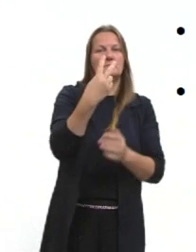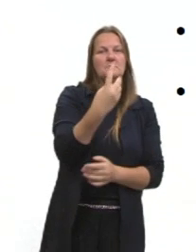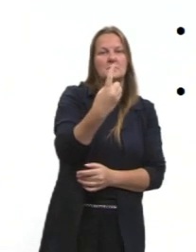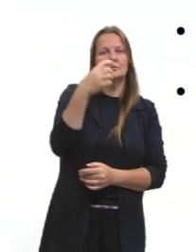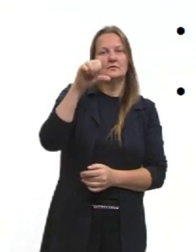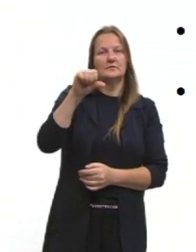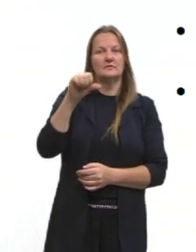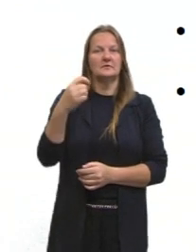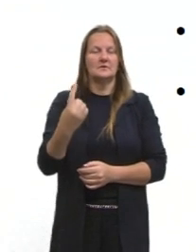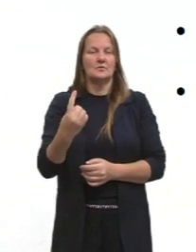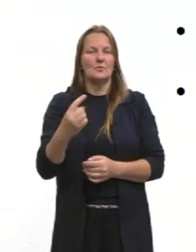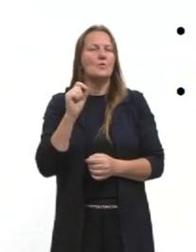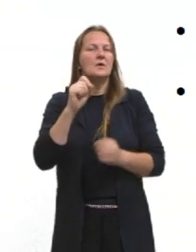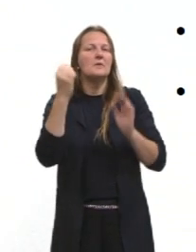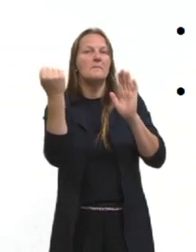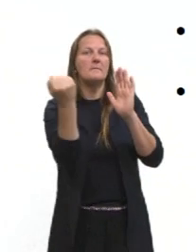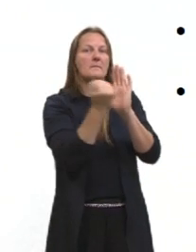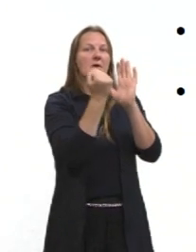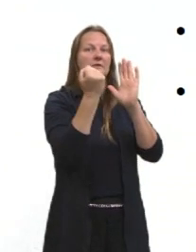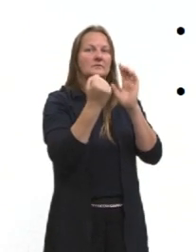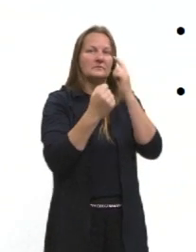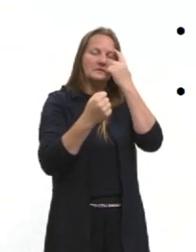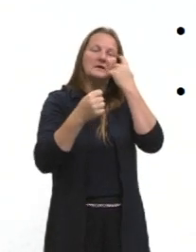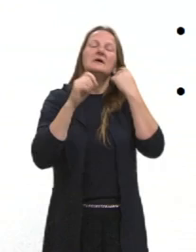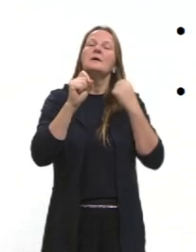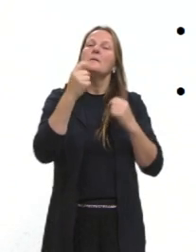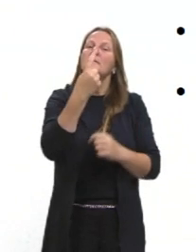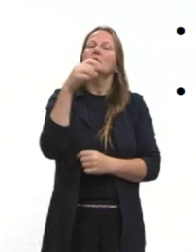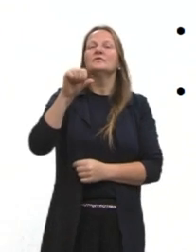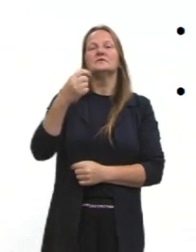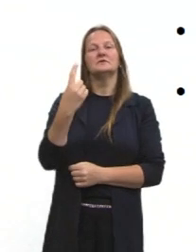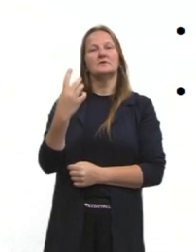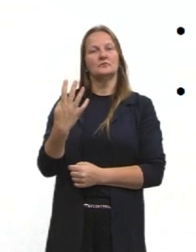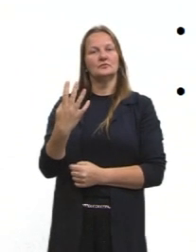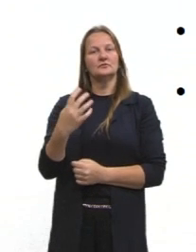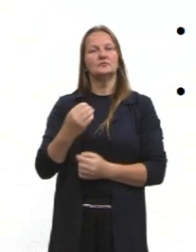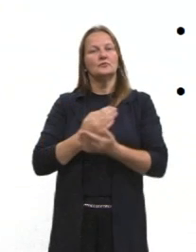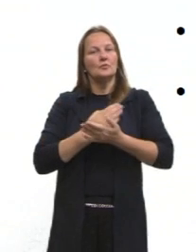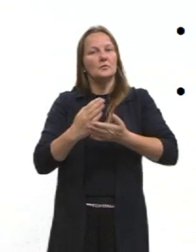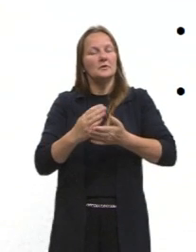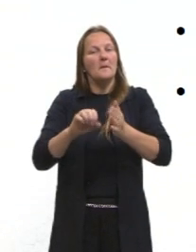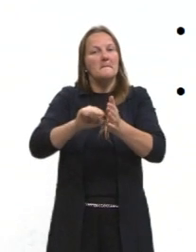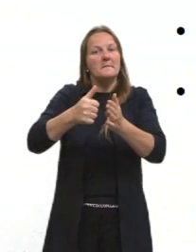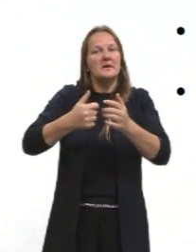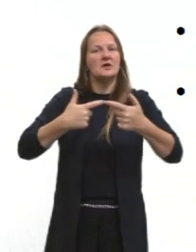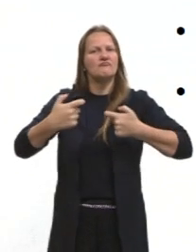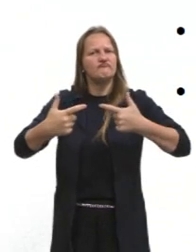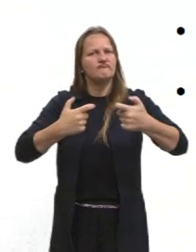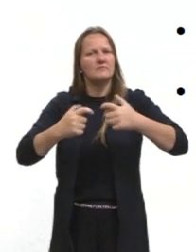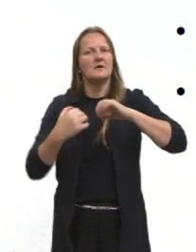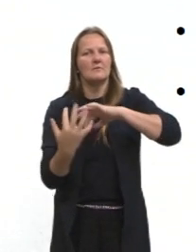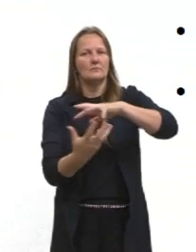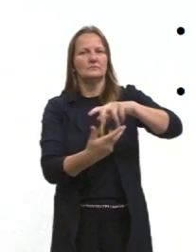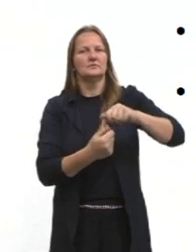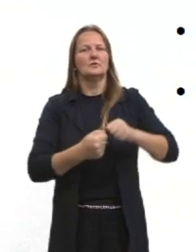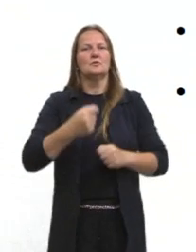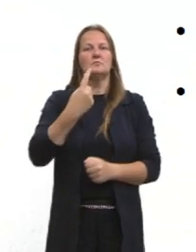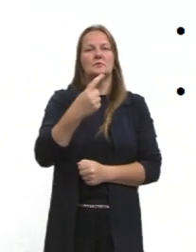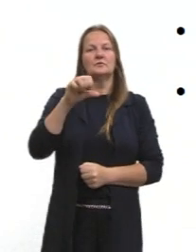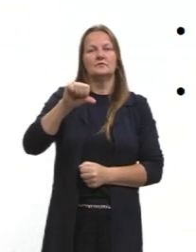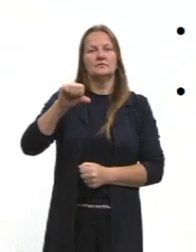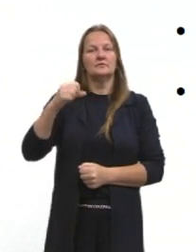Quais são esses marcos? 1914, o início da Primeira Guerra e 1991,